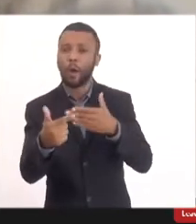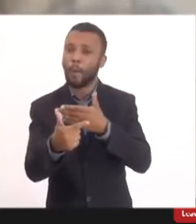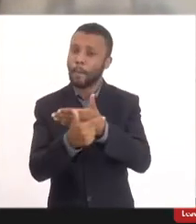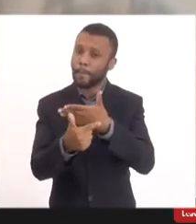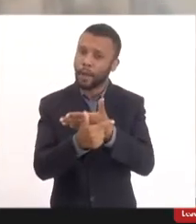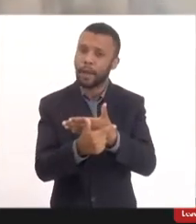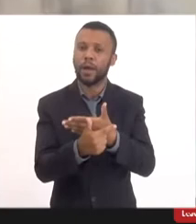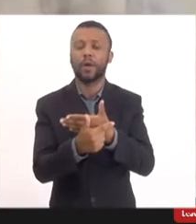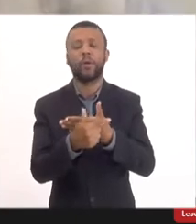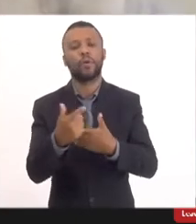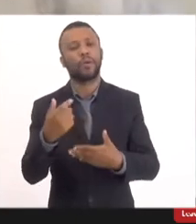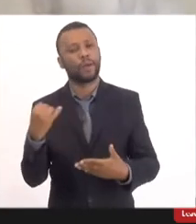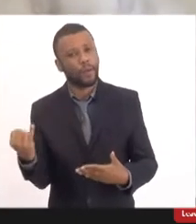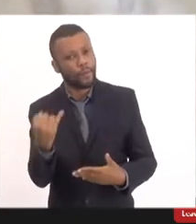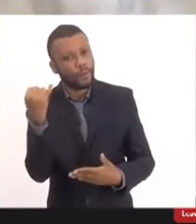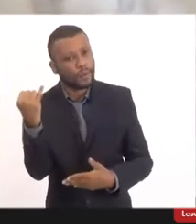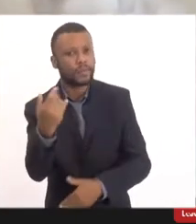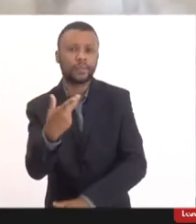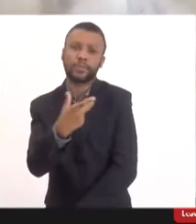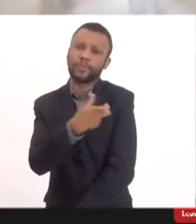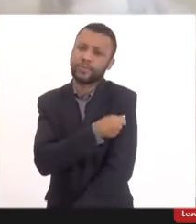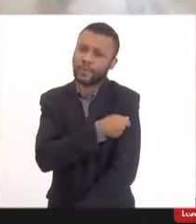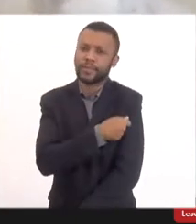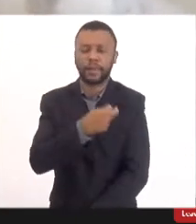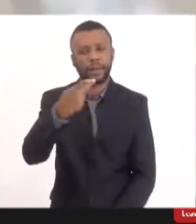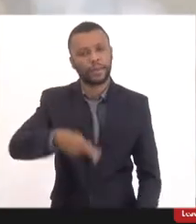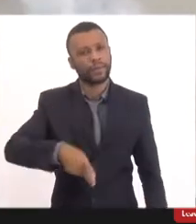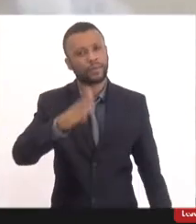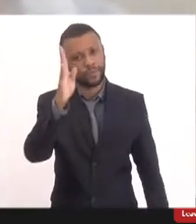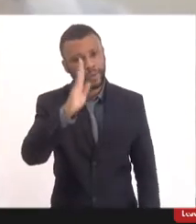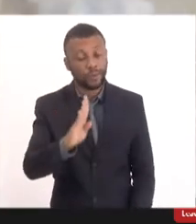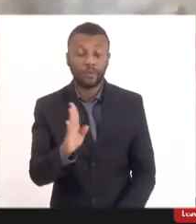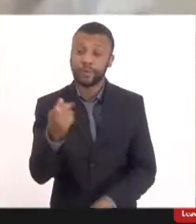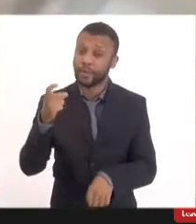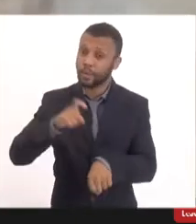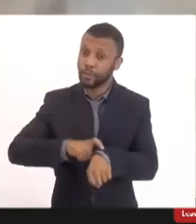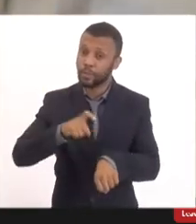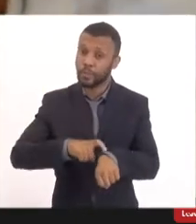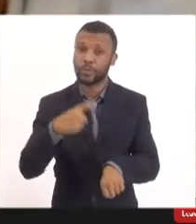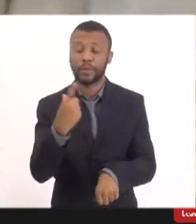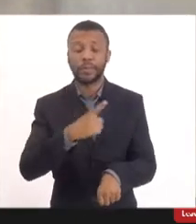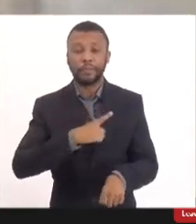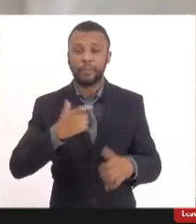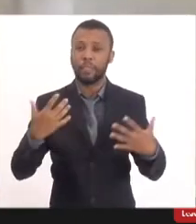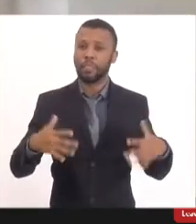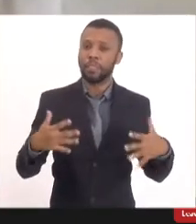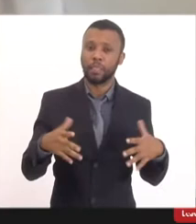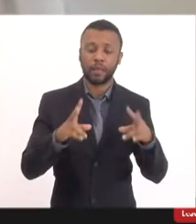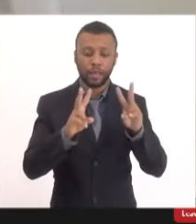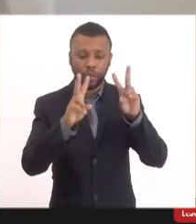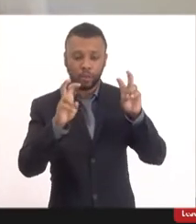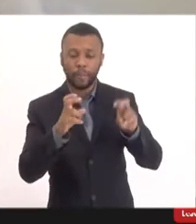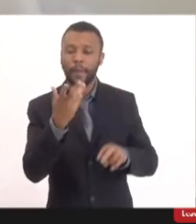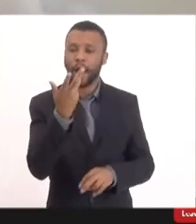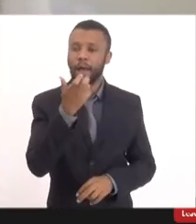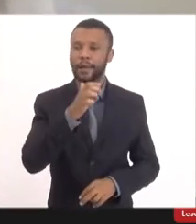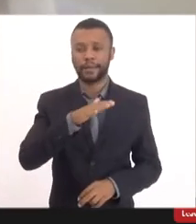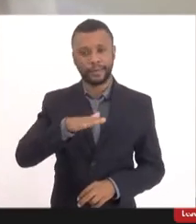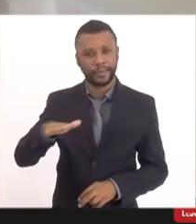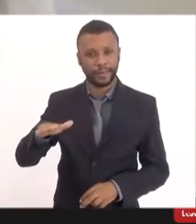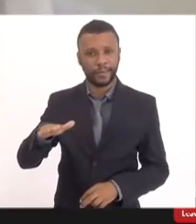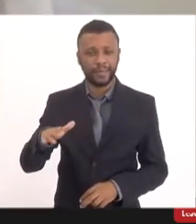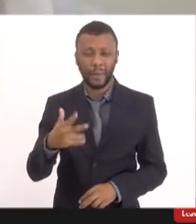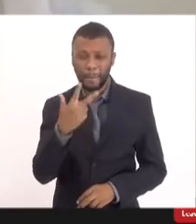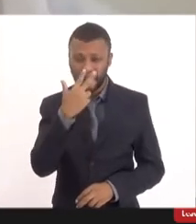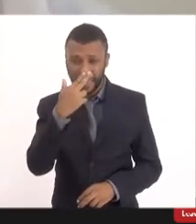importância da vacinação no país. E, nesse momento, óbvio, a gente está vivendo especificamente um drama com relação às crianças, porque aí a gente já parece que